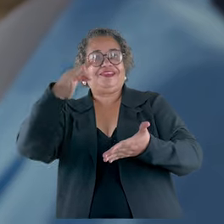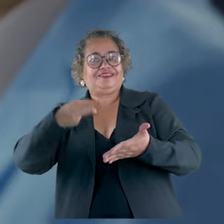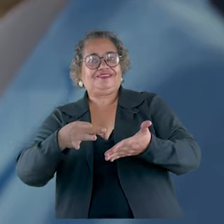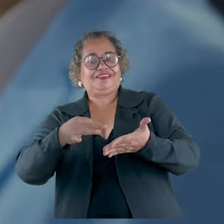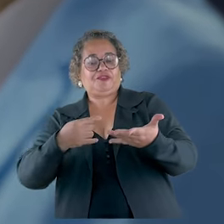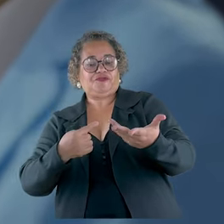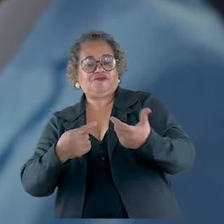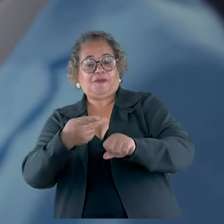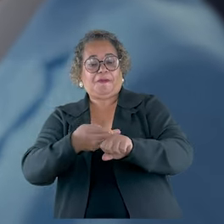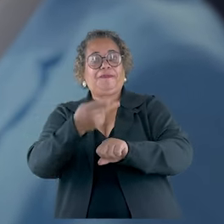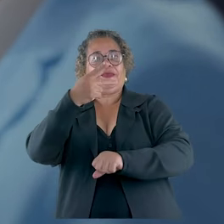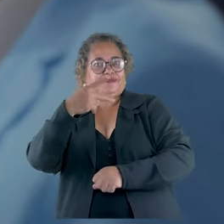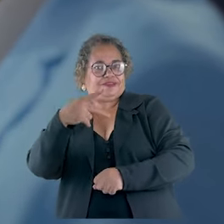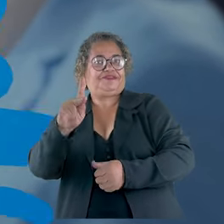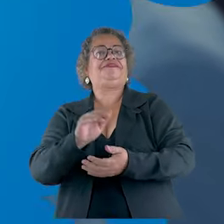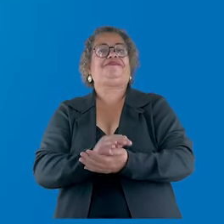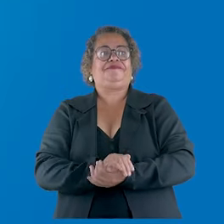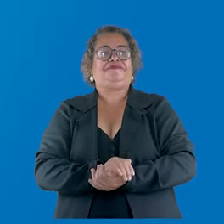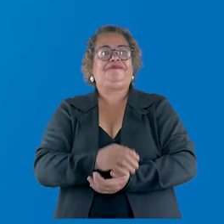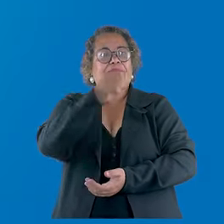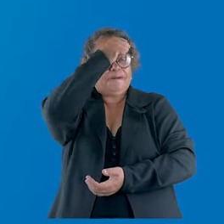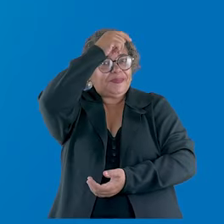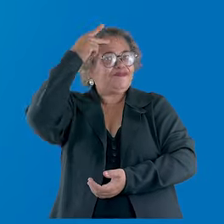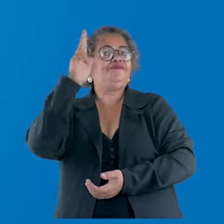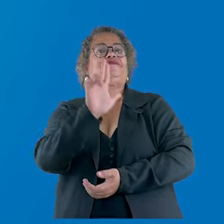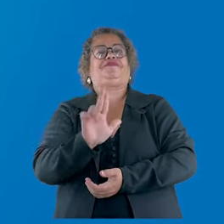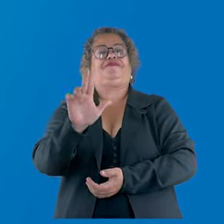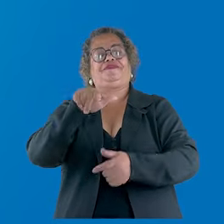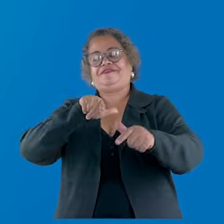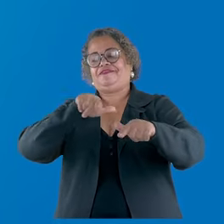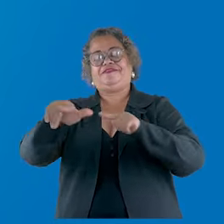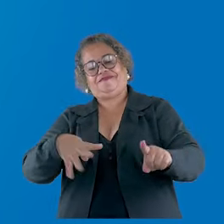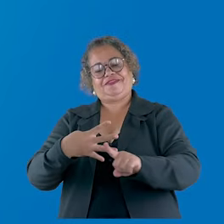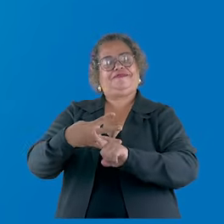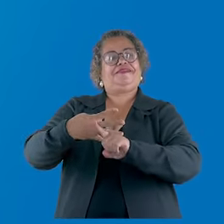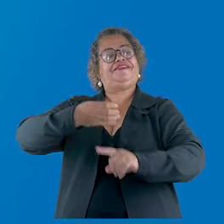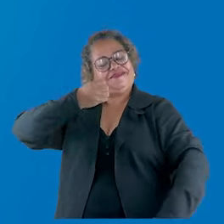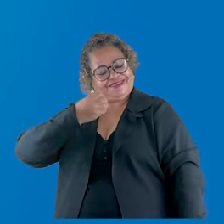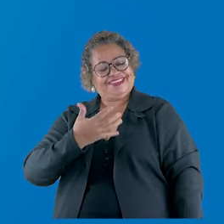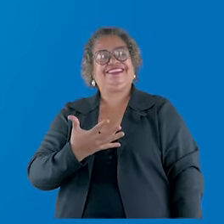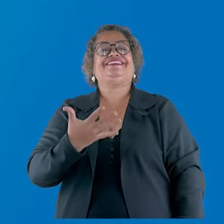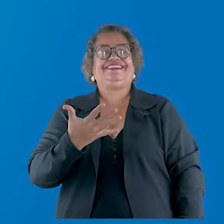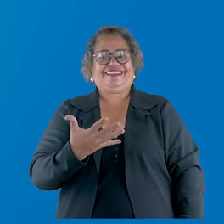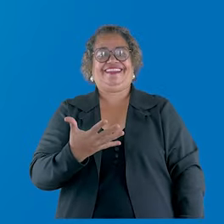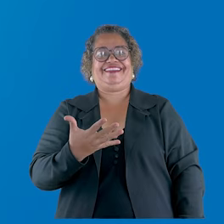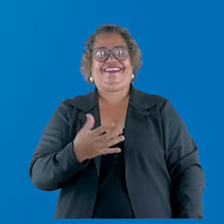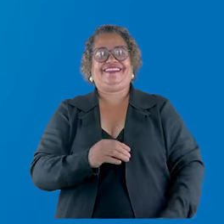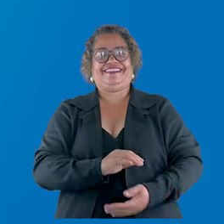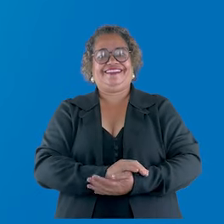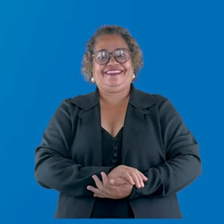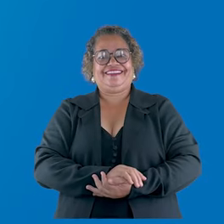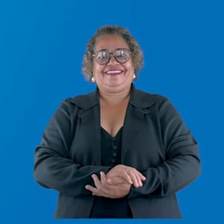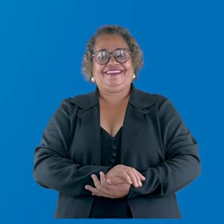muito prêmio aí que poderia ser seu! Prefeitura de Uberlândia. Fazer mais, fazer bem.